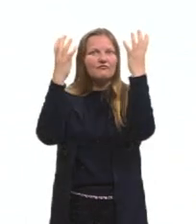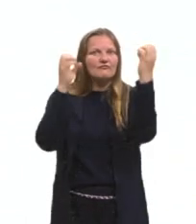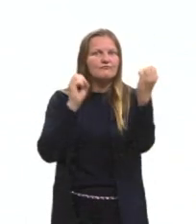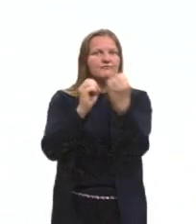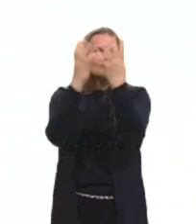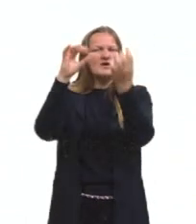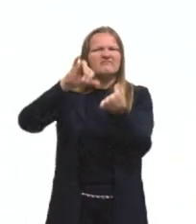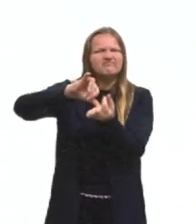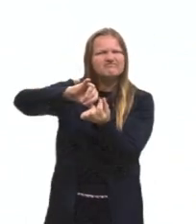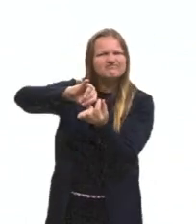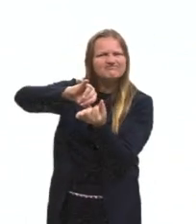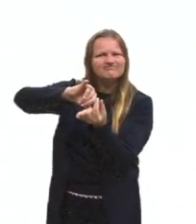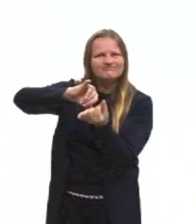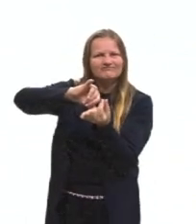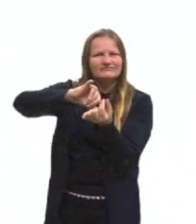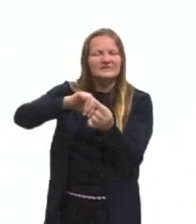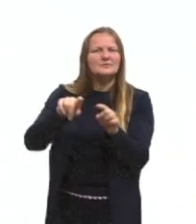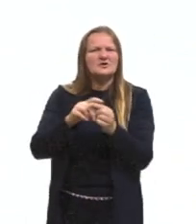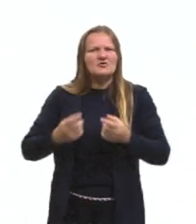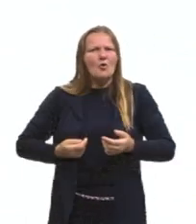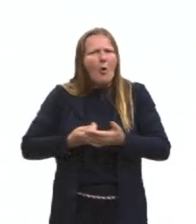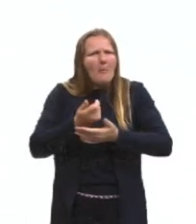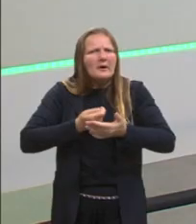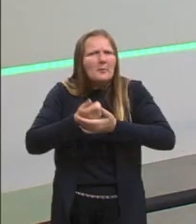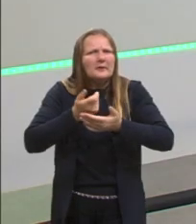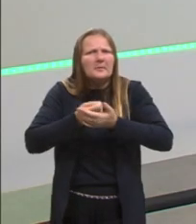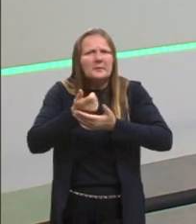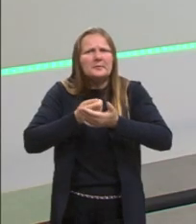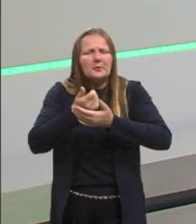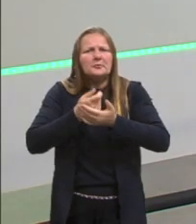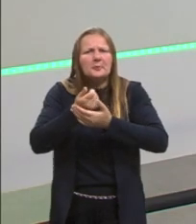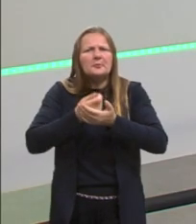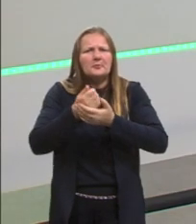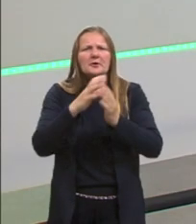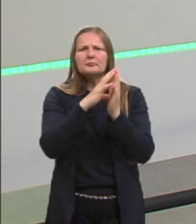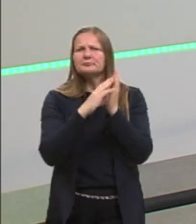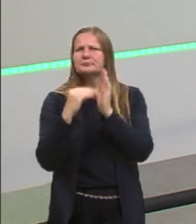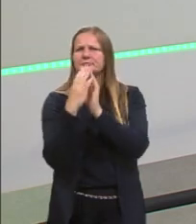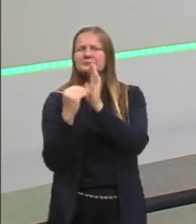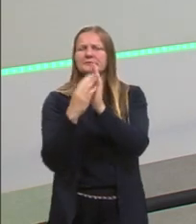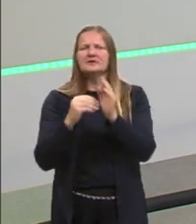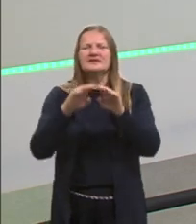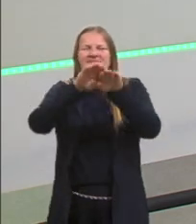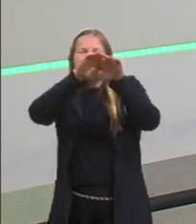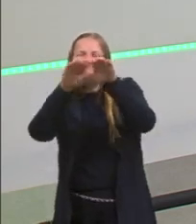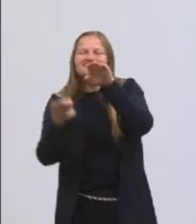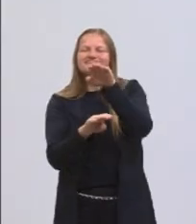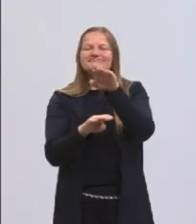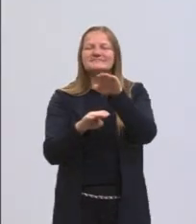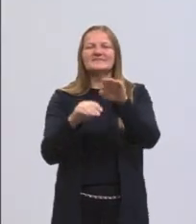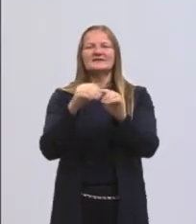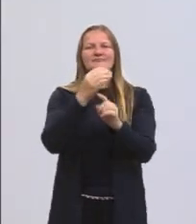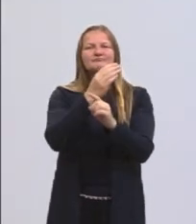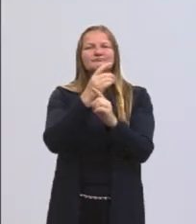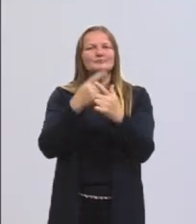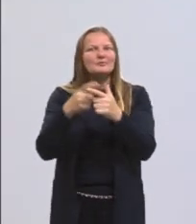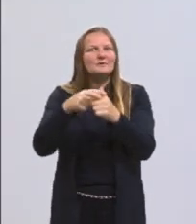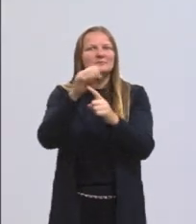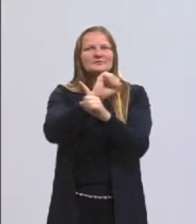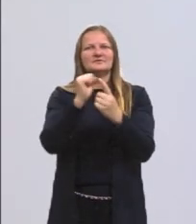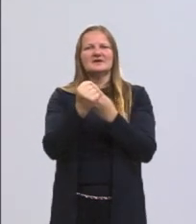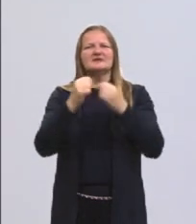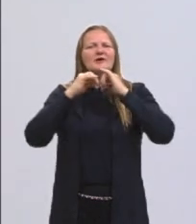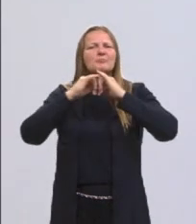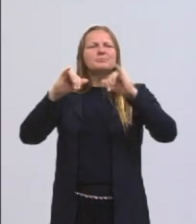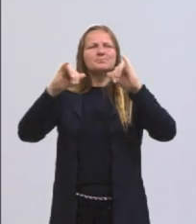capitalismo, portanto, do consumismo, com isso, aumento das desigualdades sociais, né, publicidade, toda